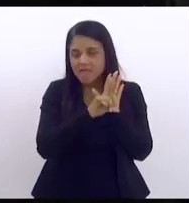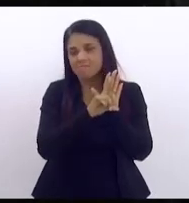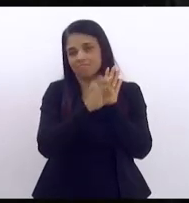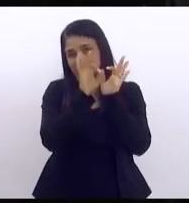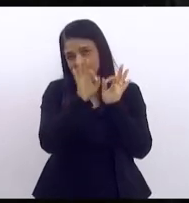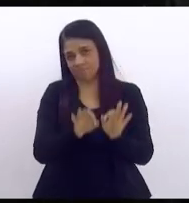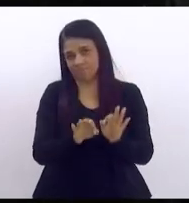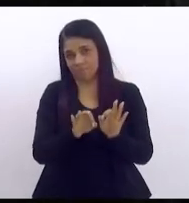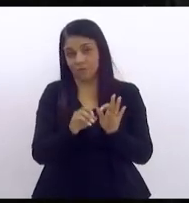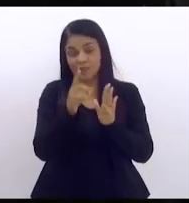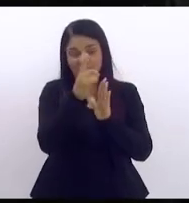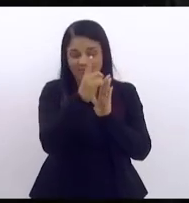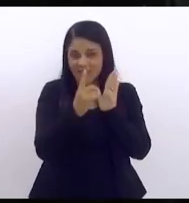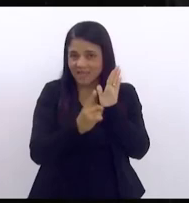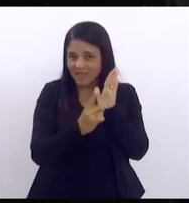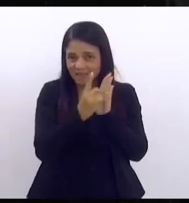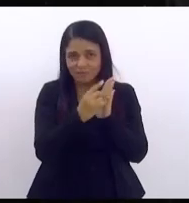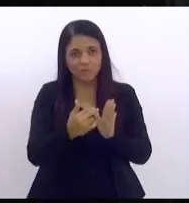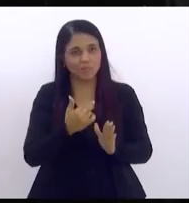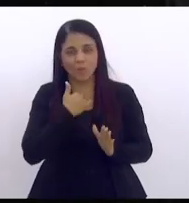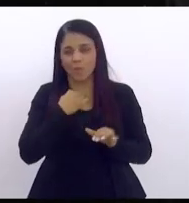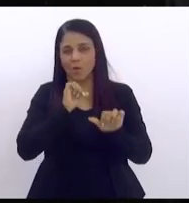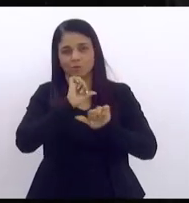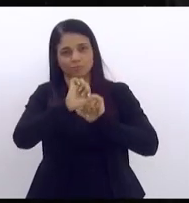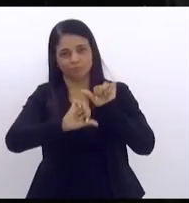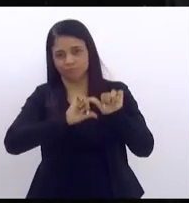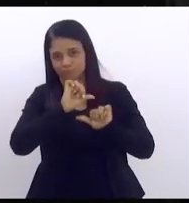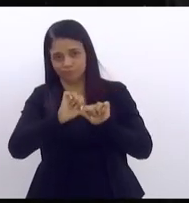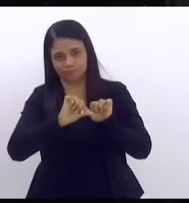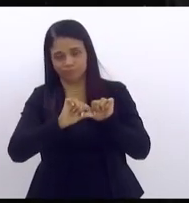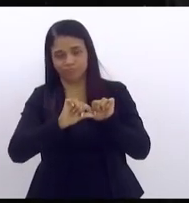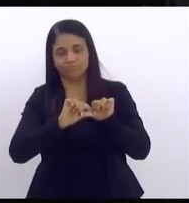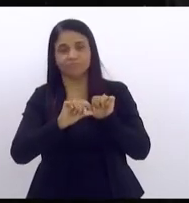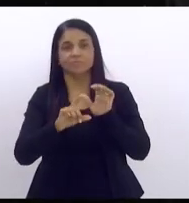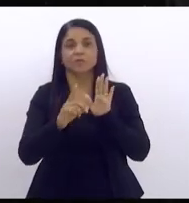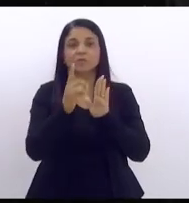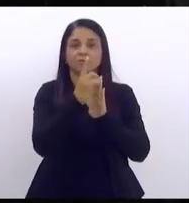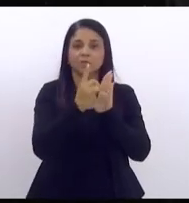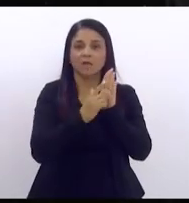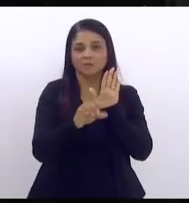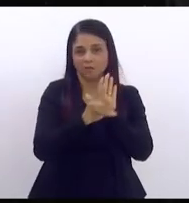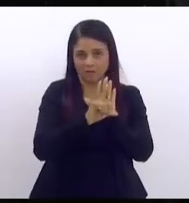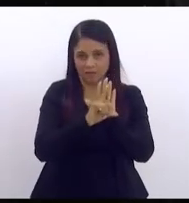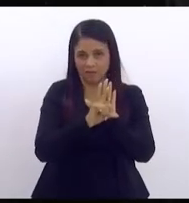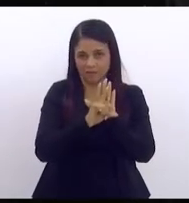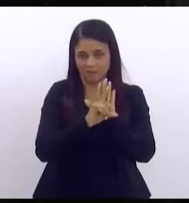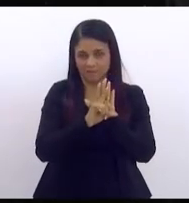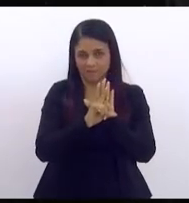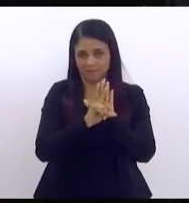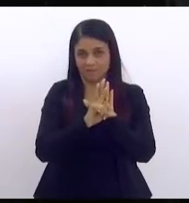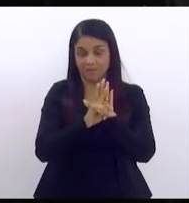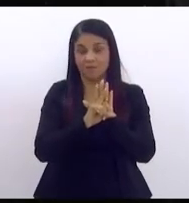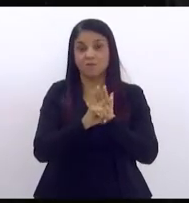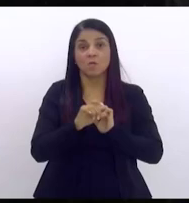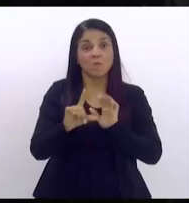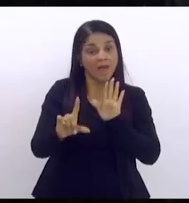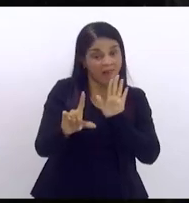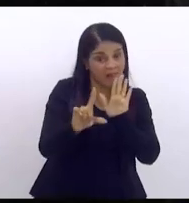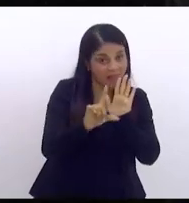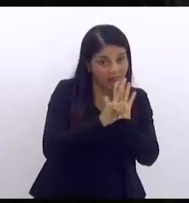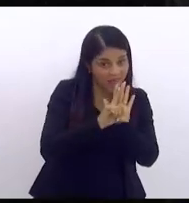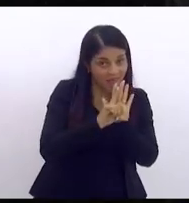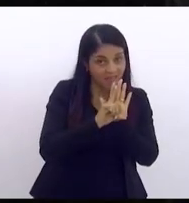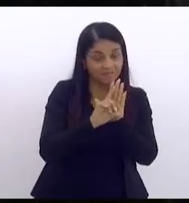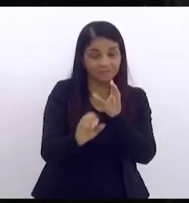um decreto não pode alterar um decreto lei e tinha que ser um decreto uma lei de autoria